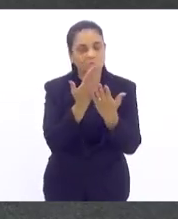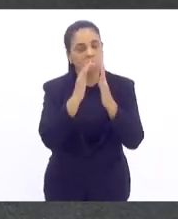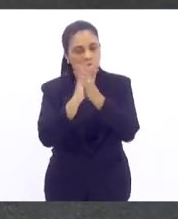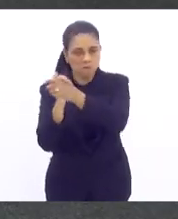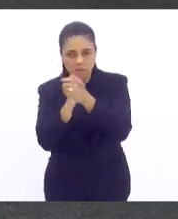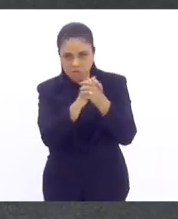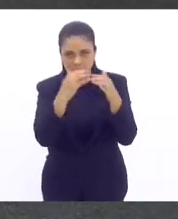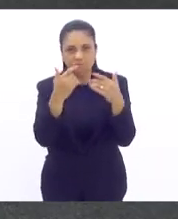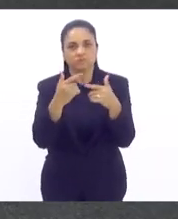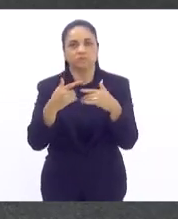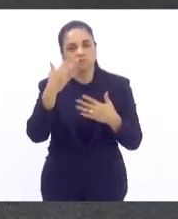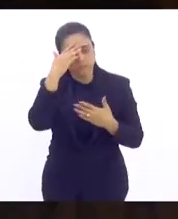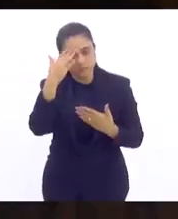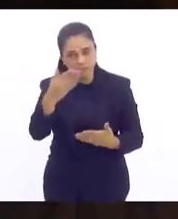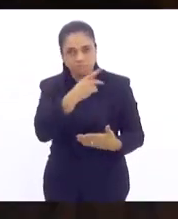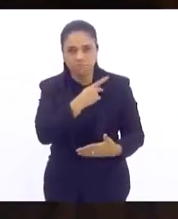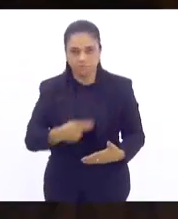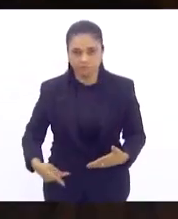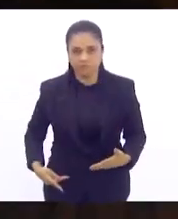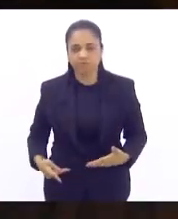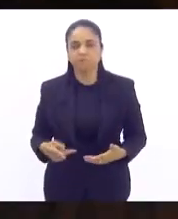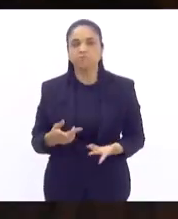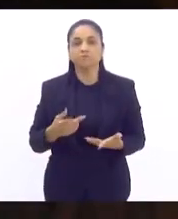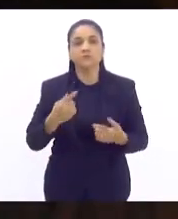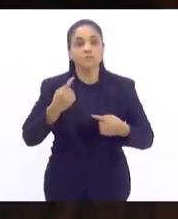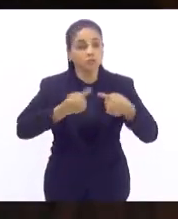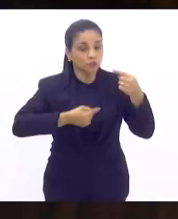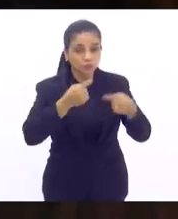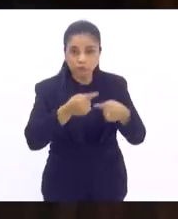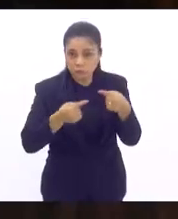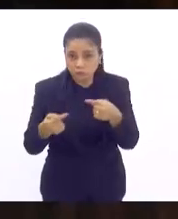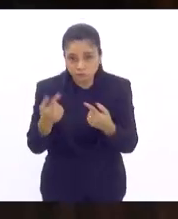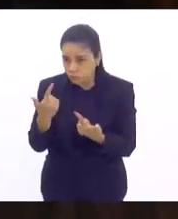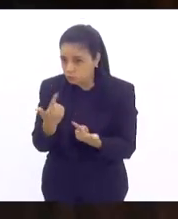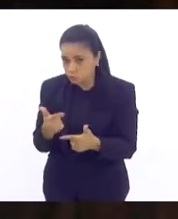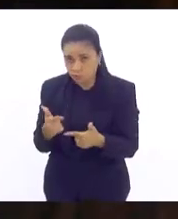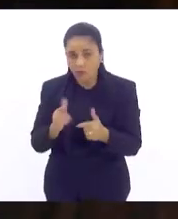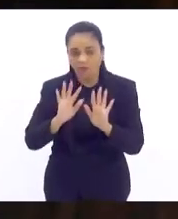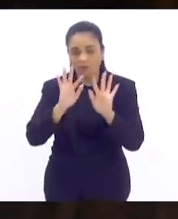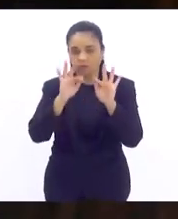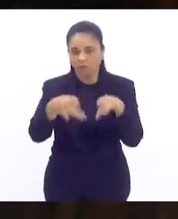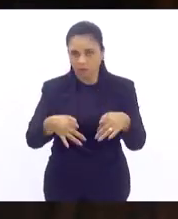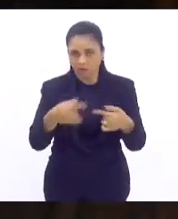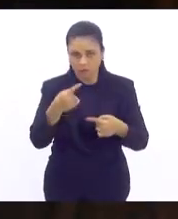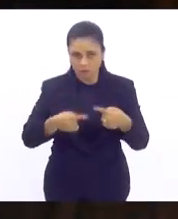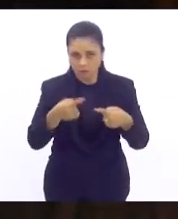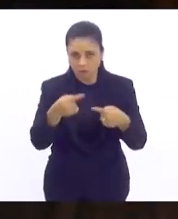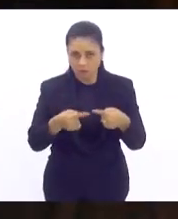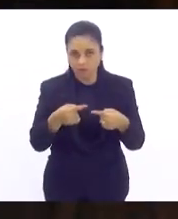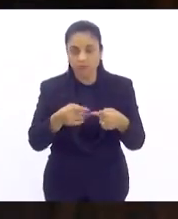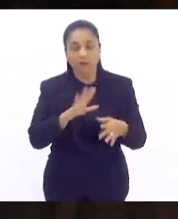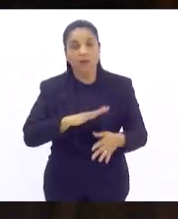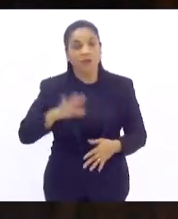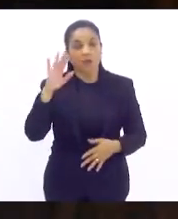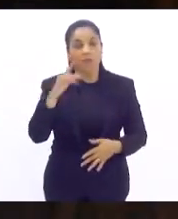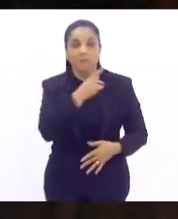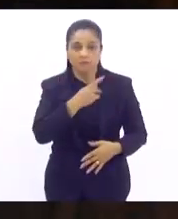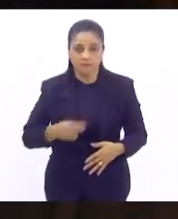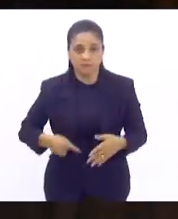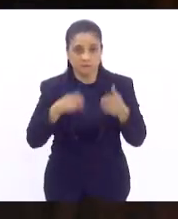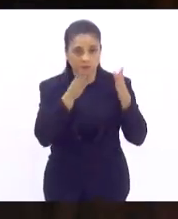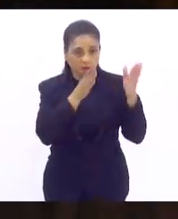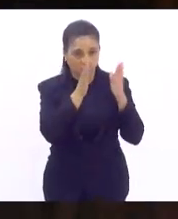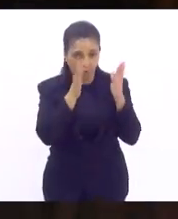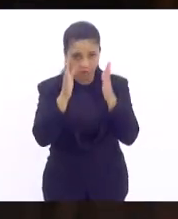Obrigada, presidente. Não havendo mais quem queira discutir, encerrada a discussão. Senhora presidente, pela ordem.